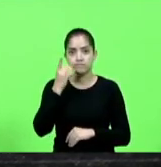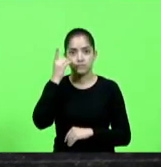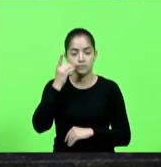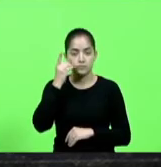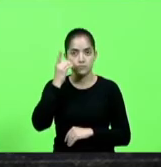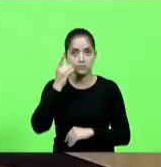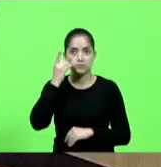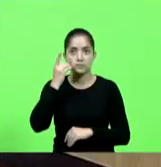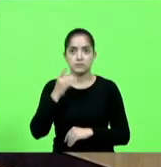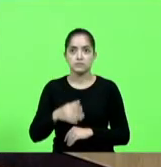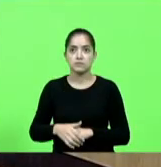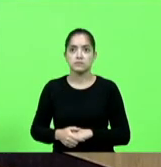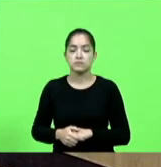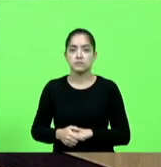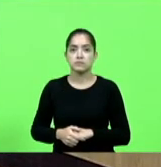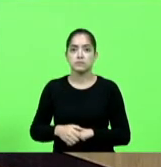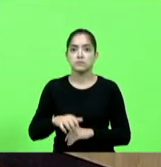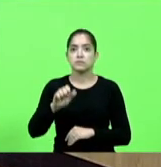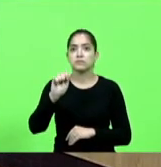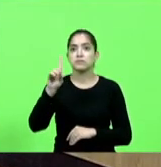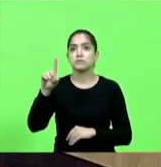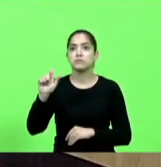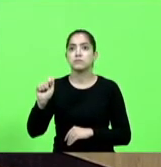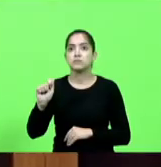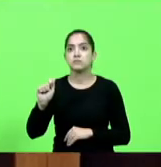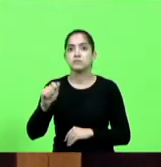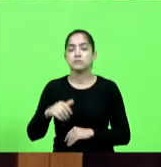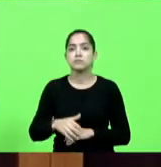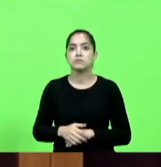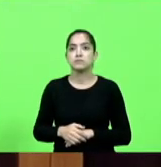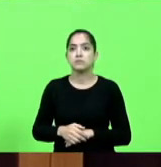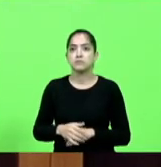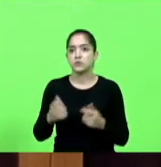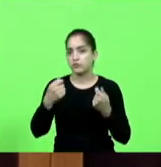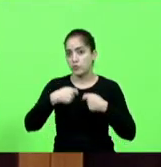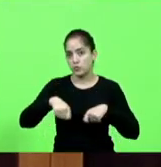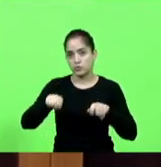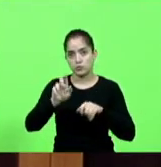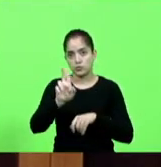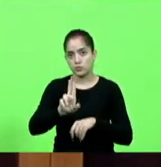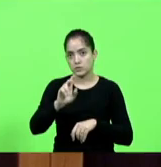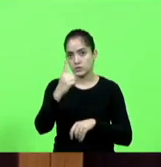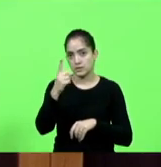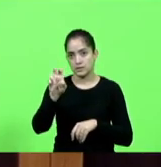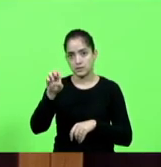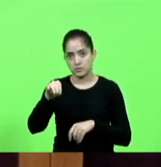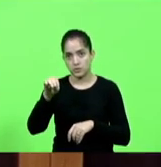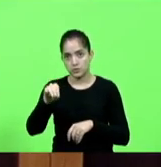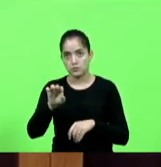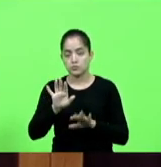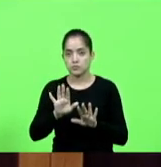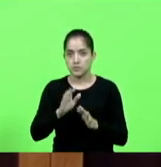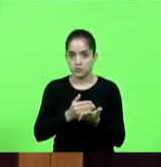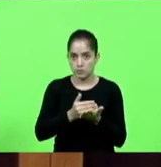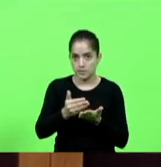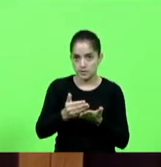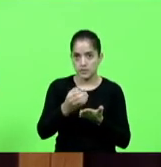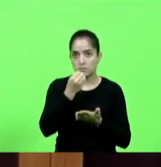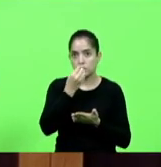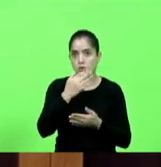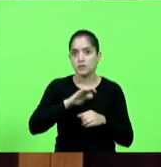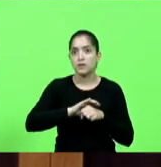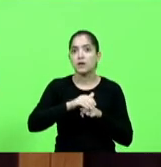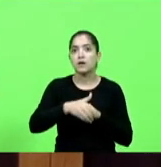por não presidente não será necessário 15 minutos mas vamos lá boa tarde a todos os